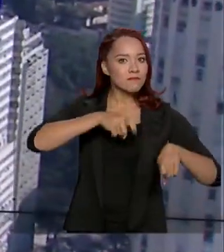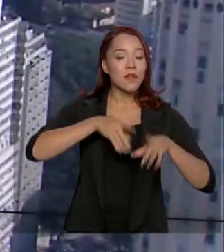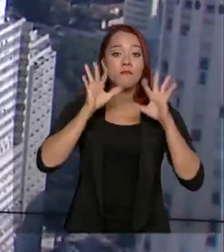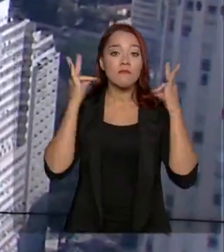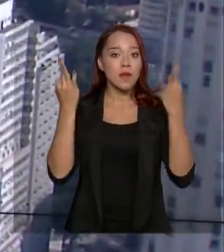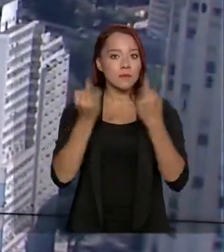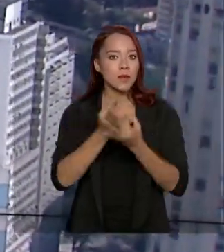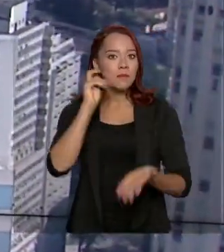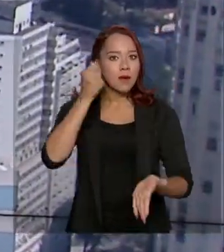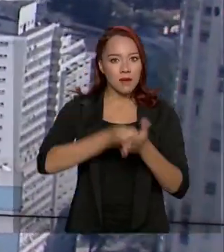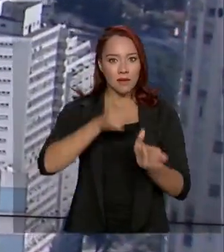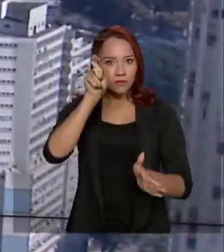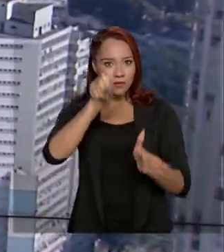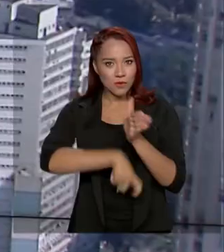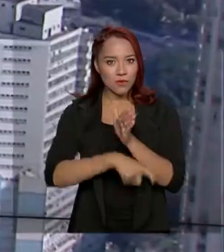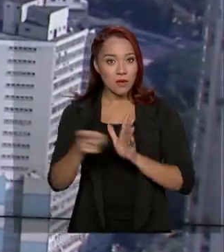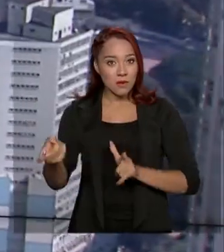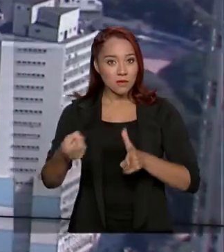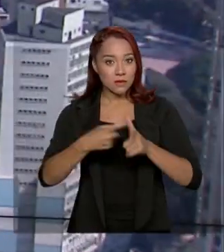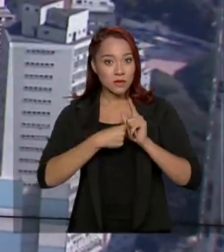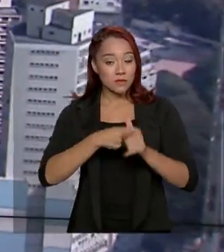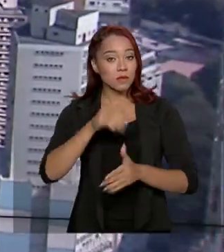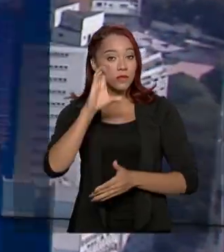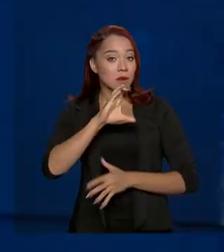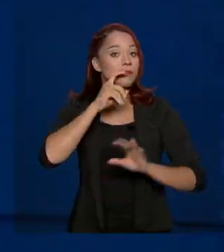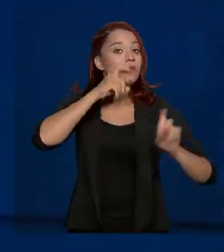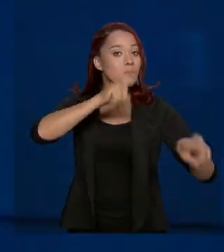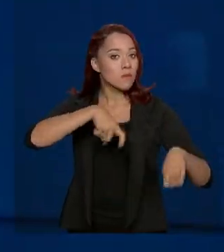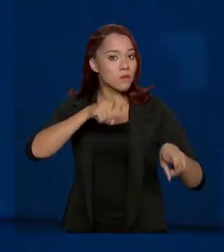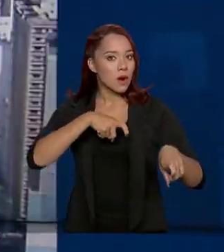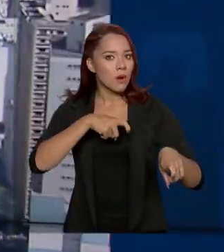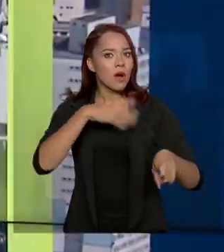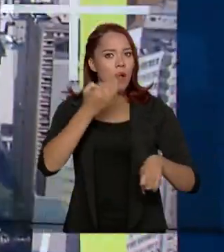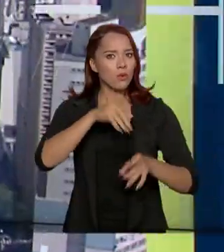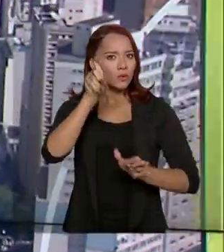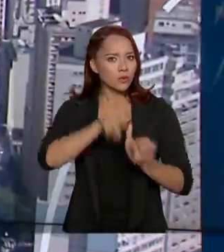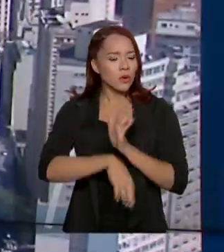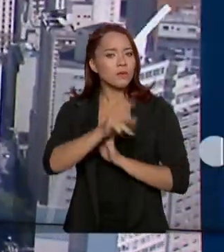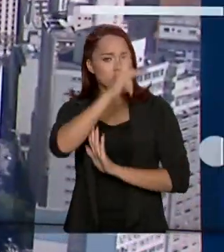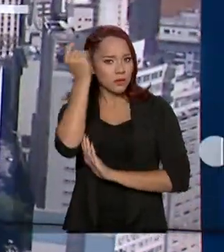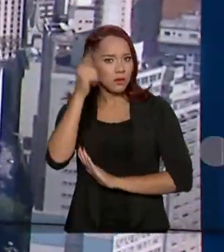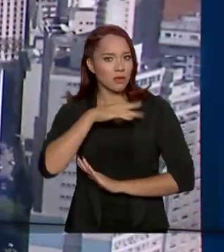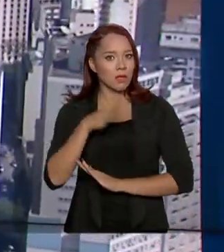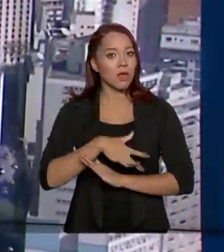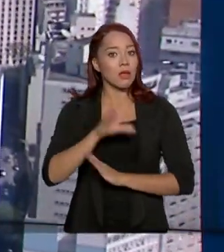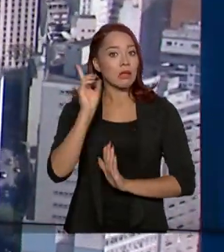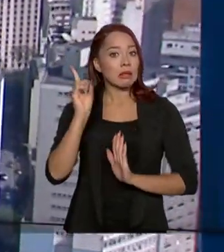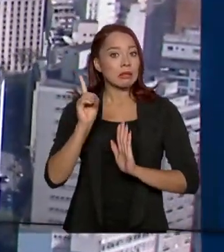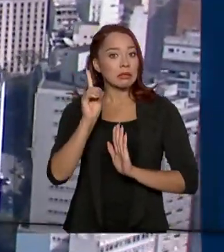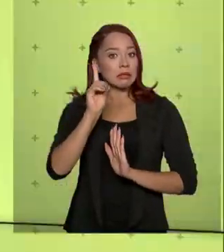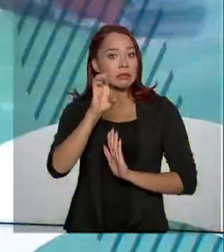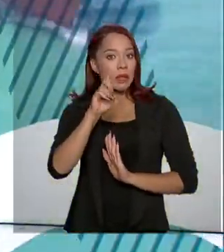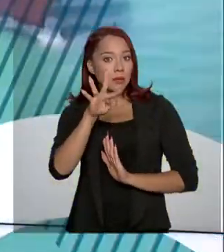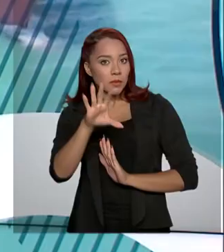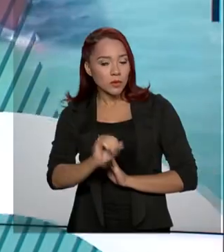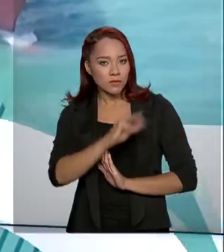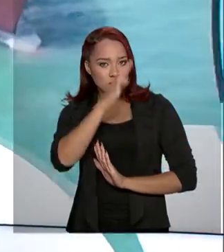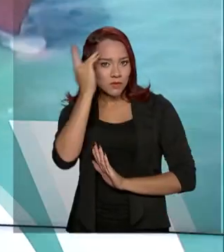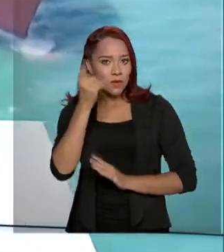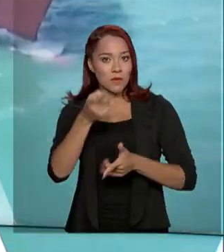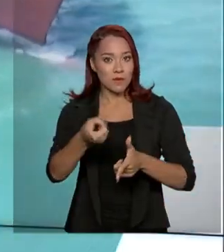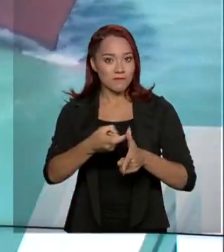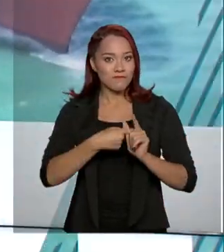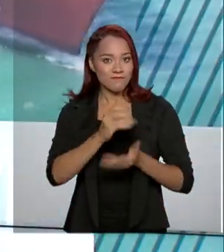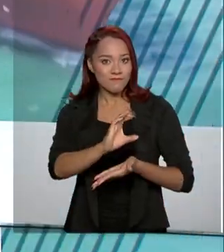pagarem com desconto as dívidas de crédito rural. O abatimento vale para quem tem débito originário de operações de crédito rural